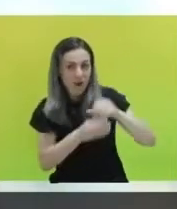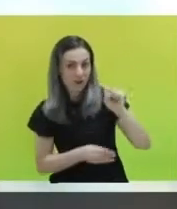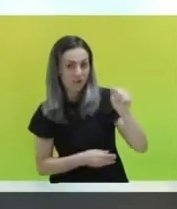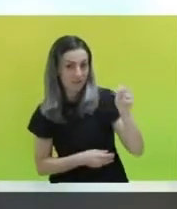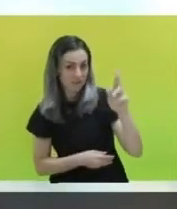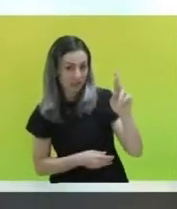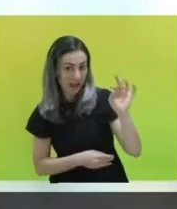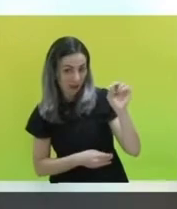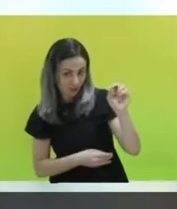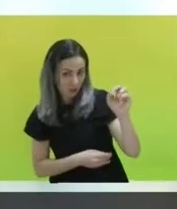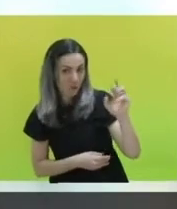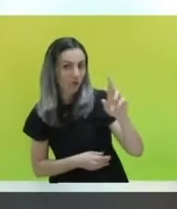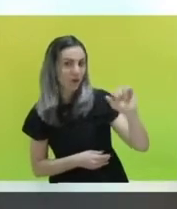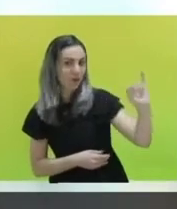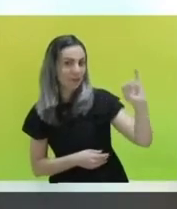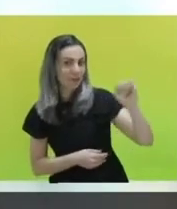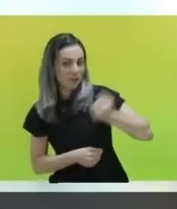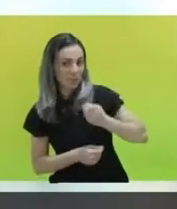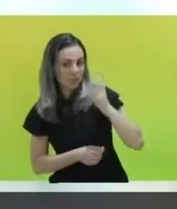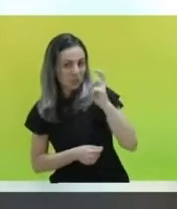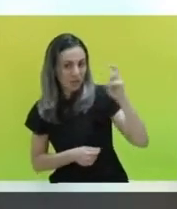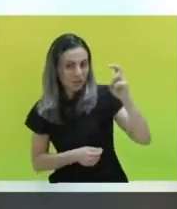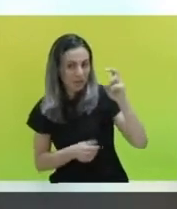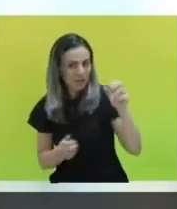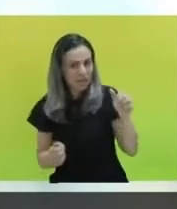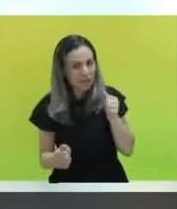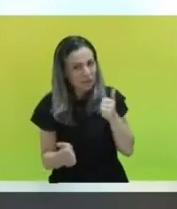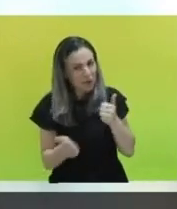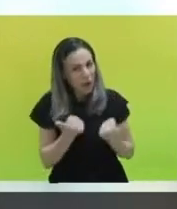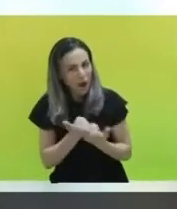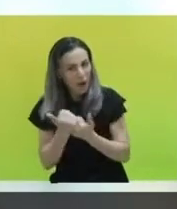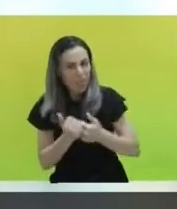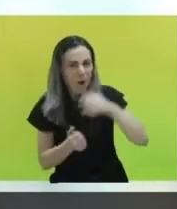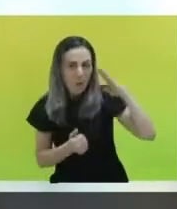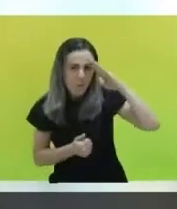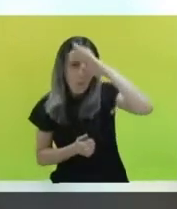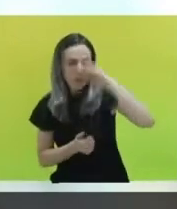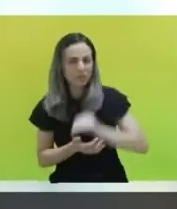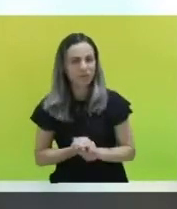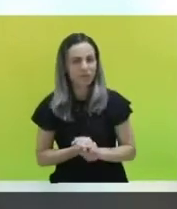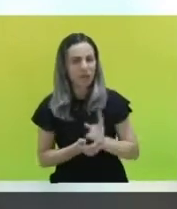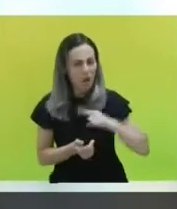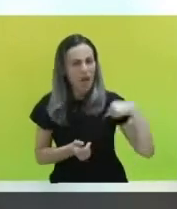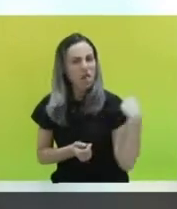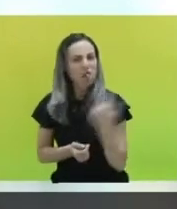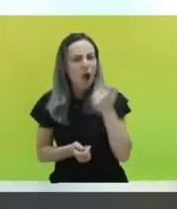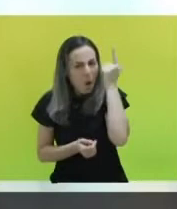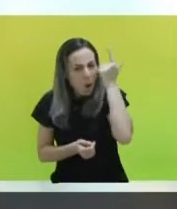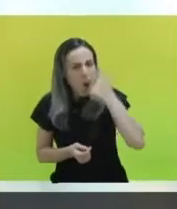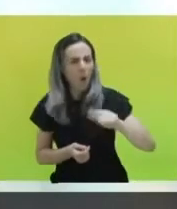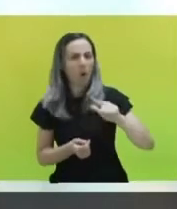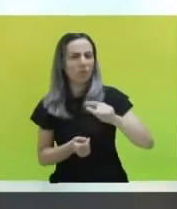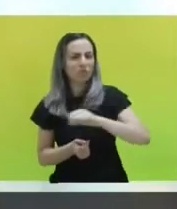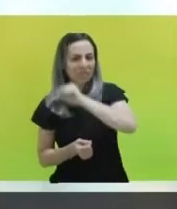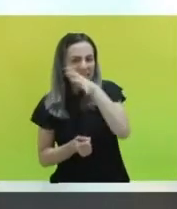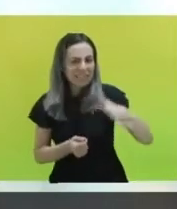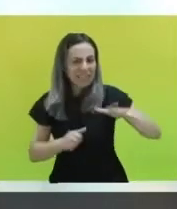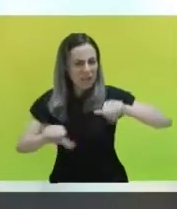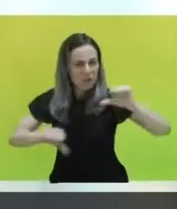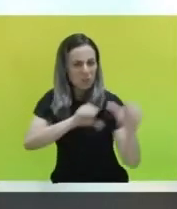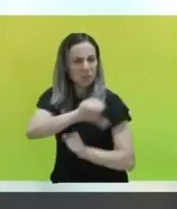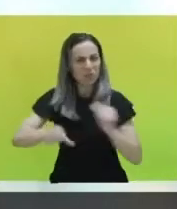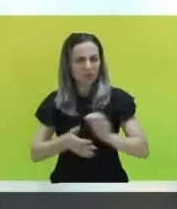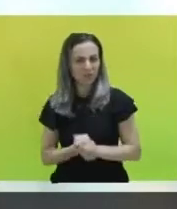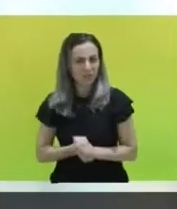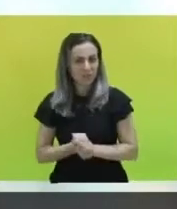Vote Sartori 55 com Bolsonaro. Só assim nós vamos conseguir mudar a